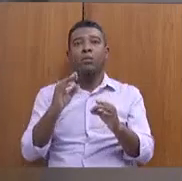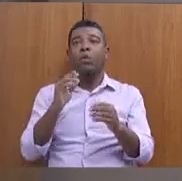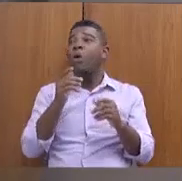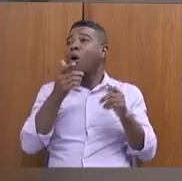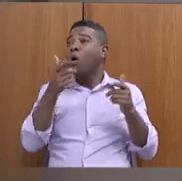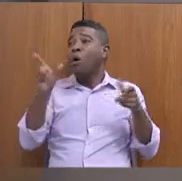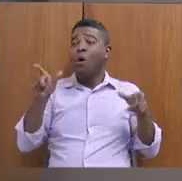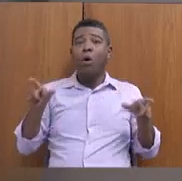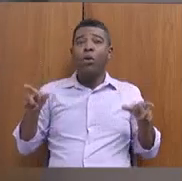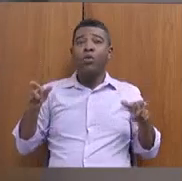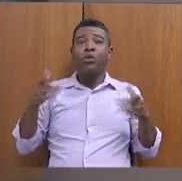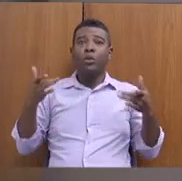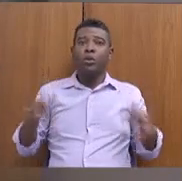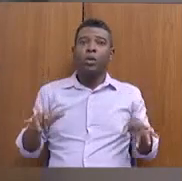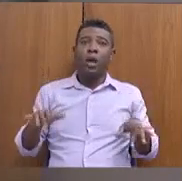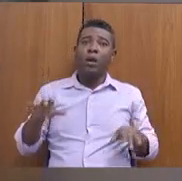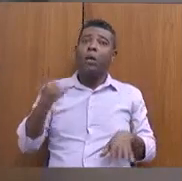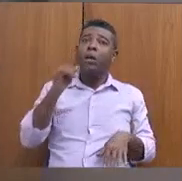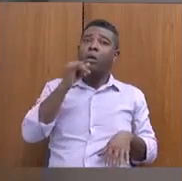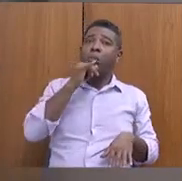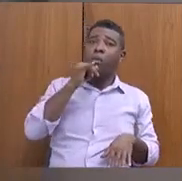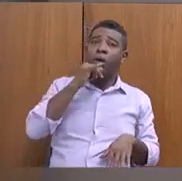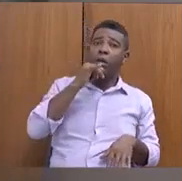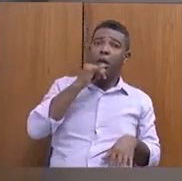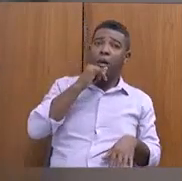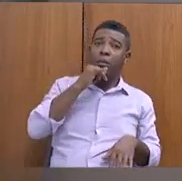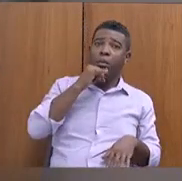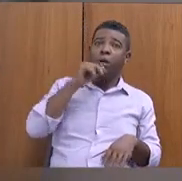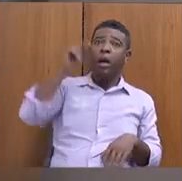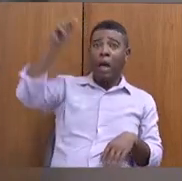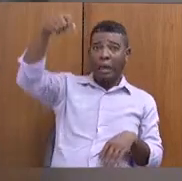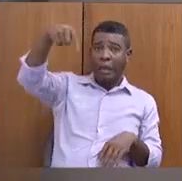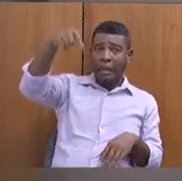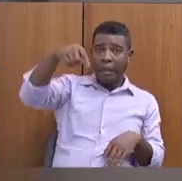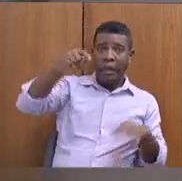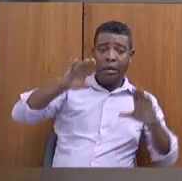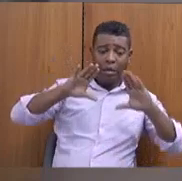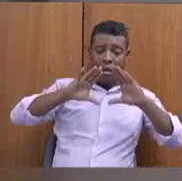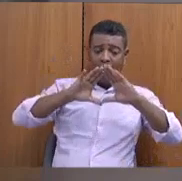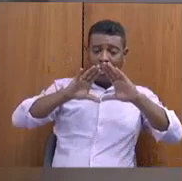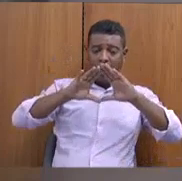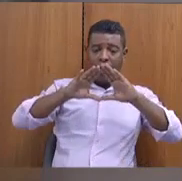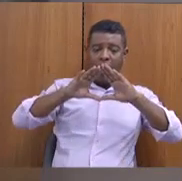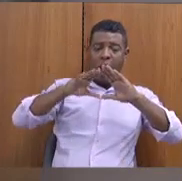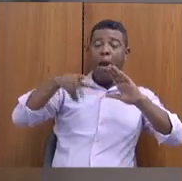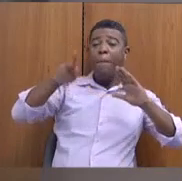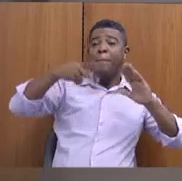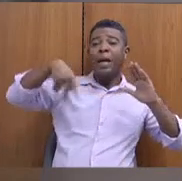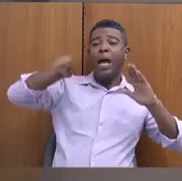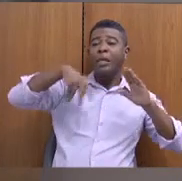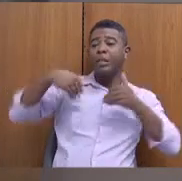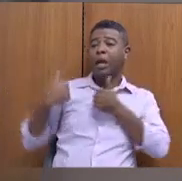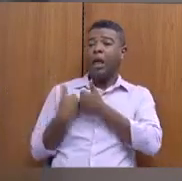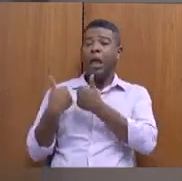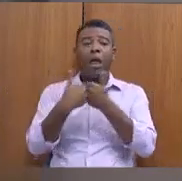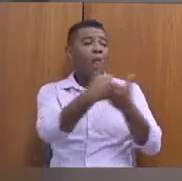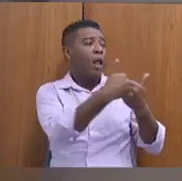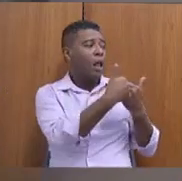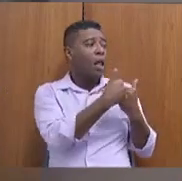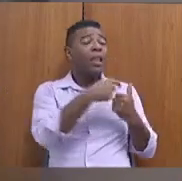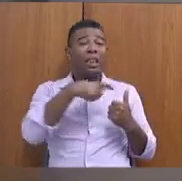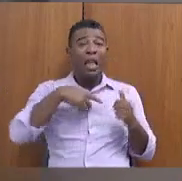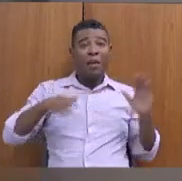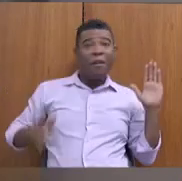Exemplo, está aqui na Praça da Assembleia. Aqui tem bandido morando na praça. Isso não tem cabimento. Hoje,